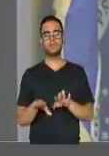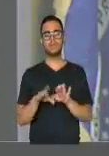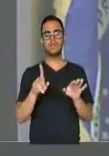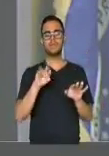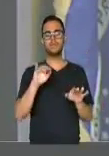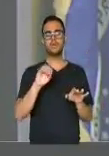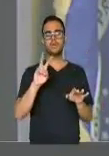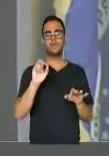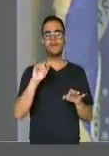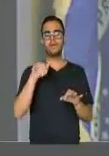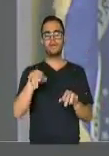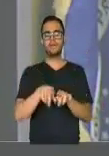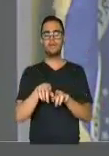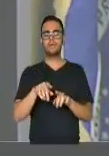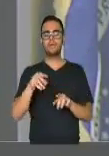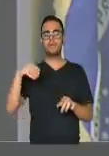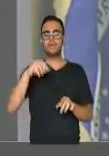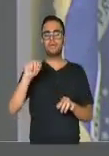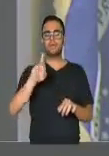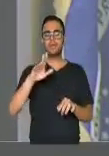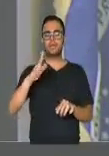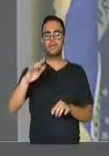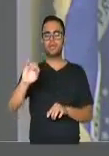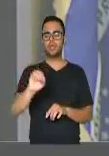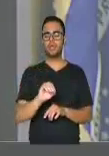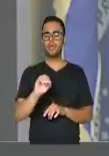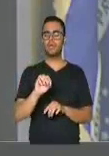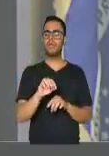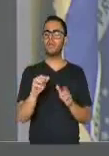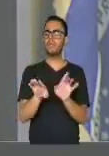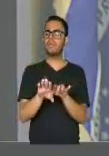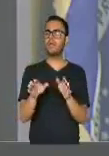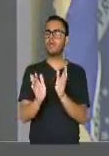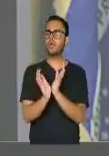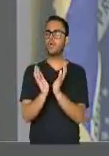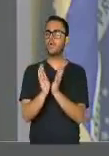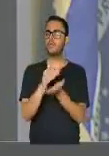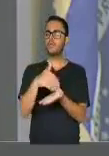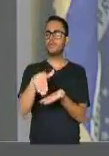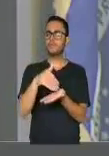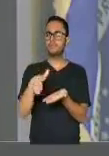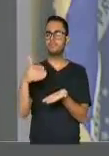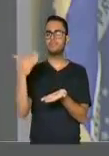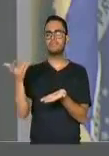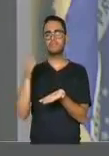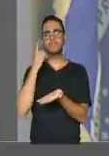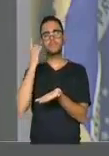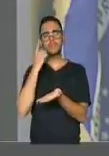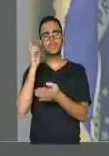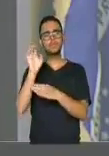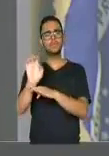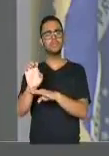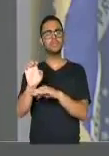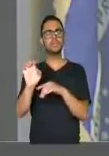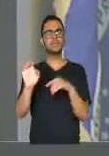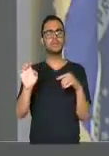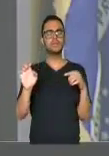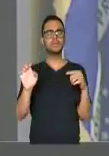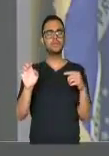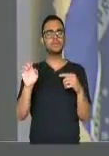Giovanni Feltz, Márcio Bialc, a equipe de secretários, os deputados estaduais da